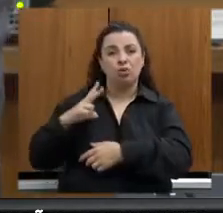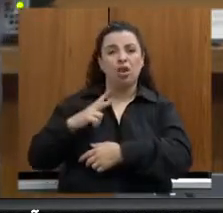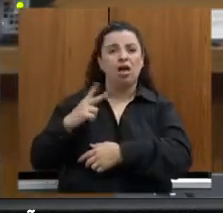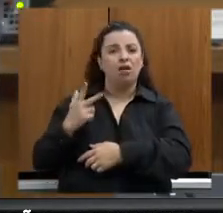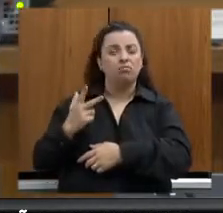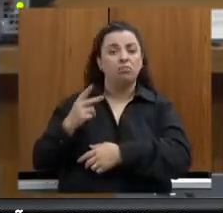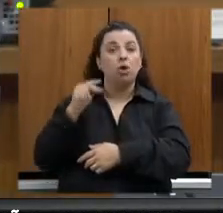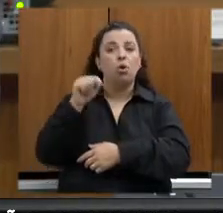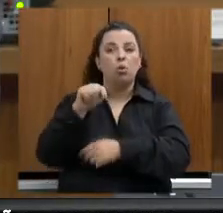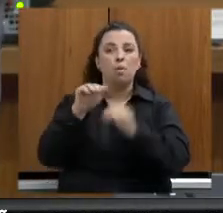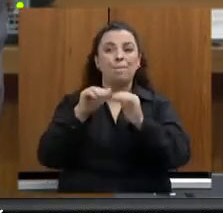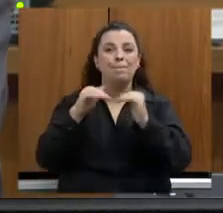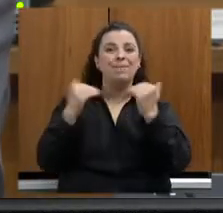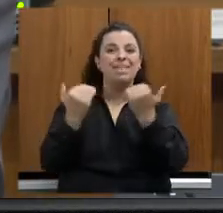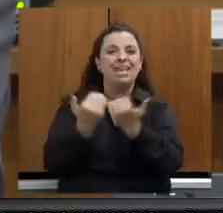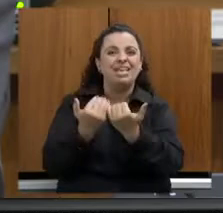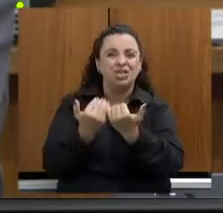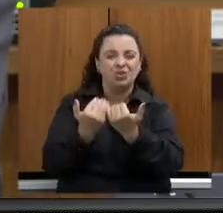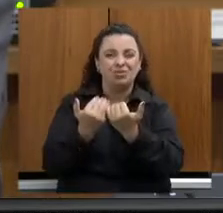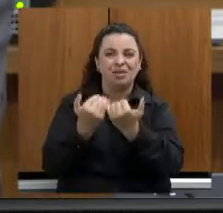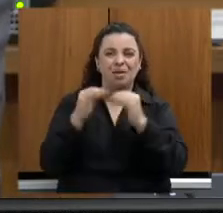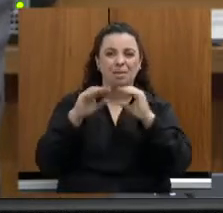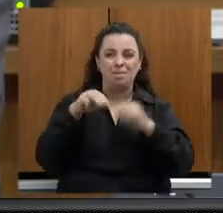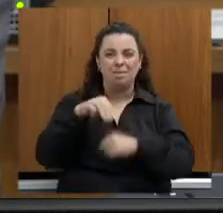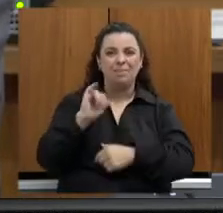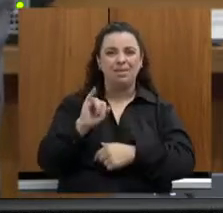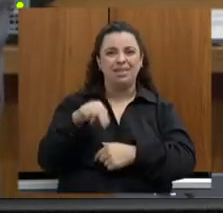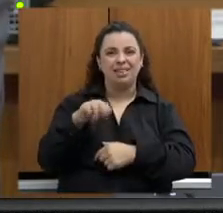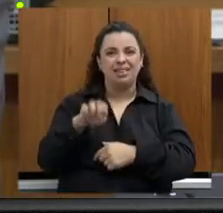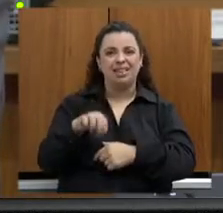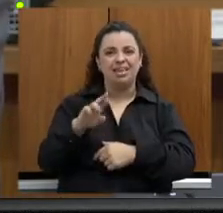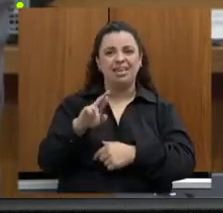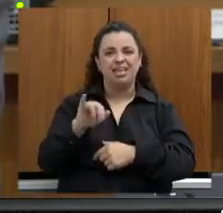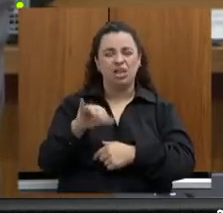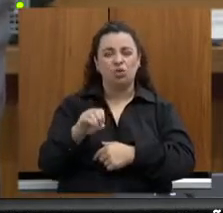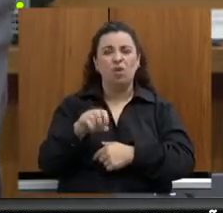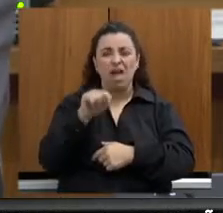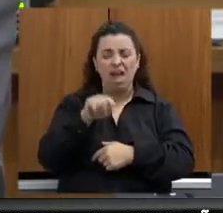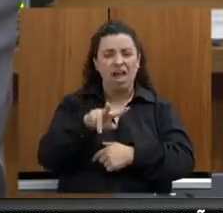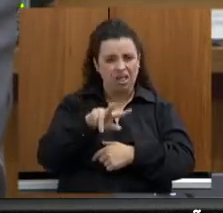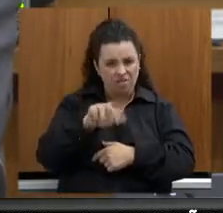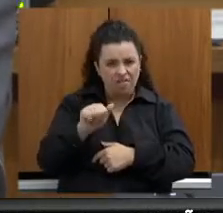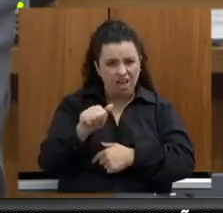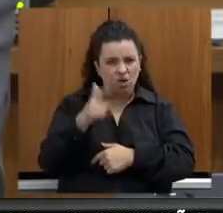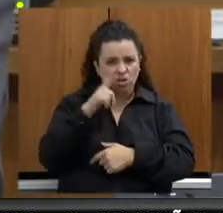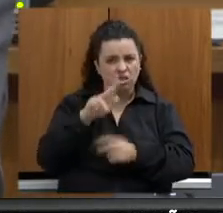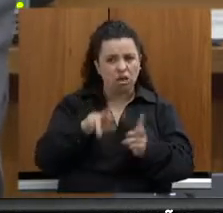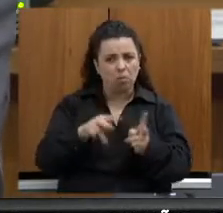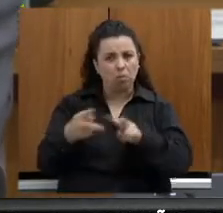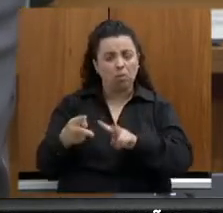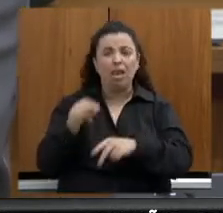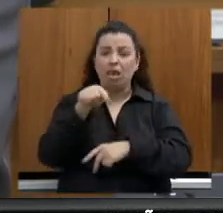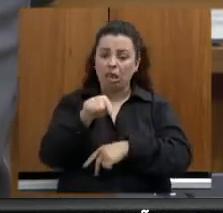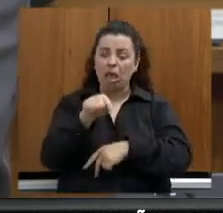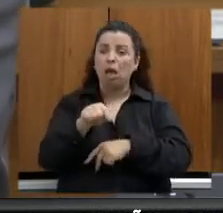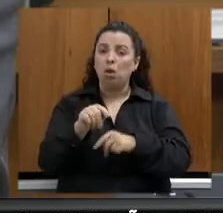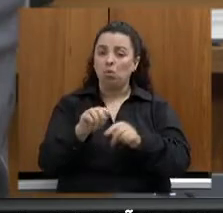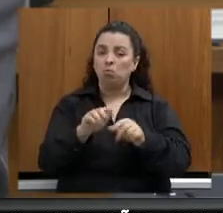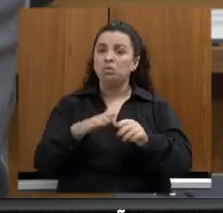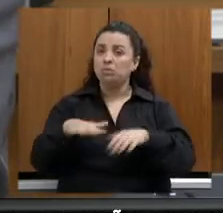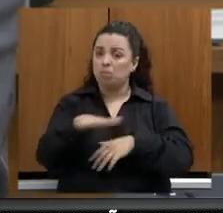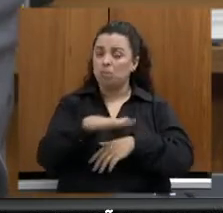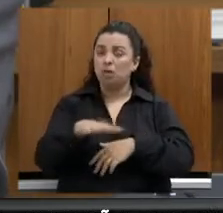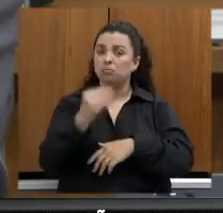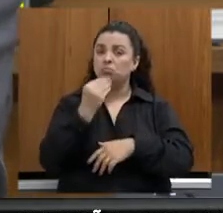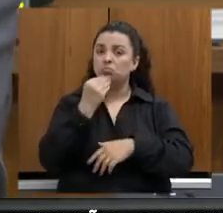entregado à iniciativa privada, porque é um grande espaço, é um grande equipamento que poderia ser muito aproveitado